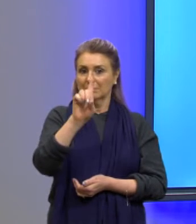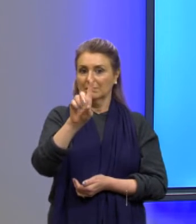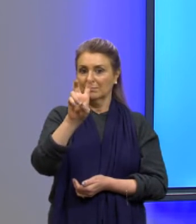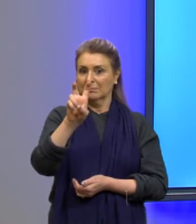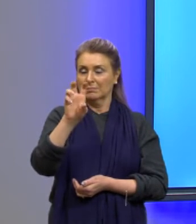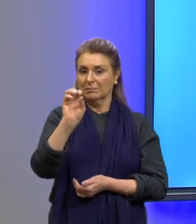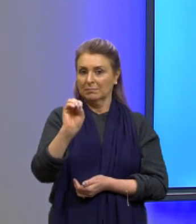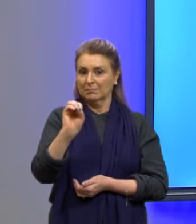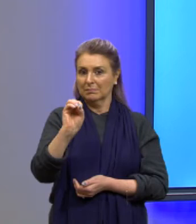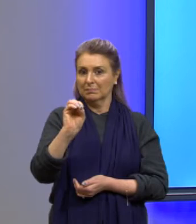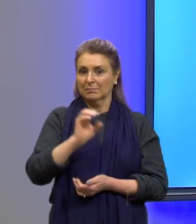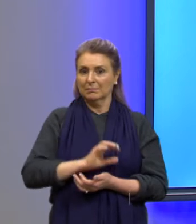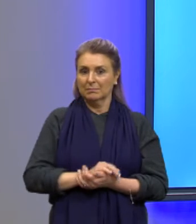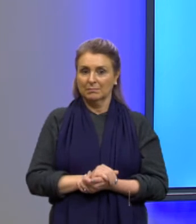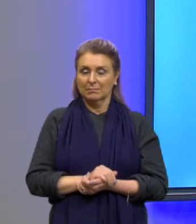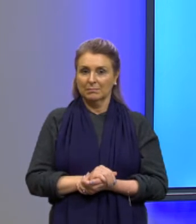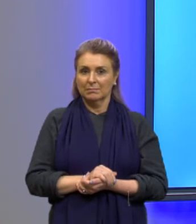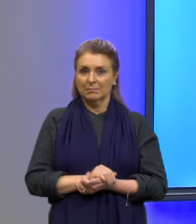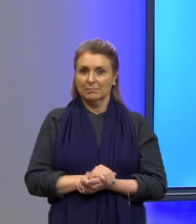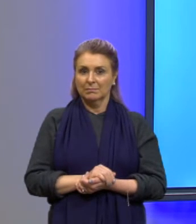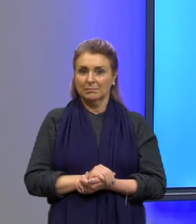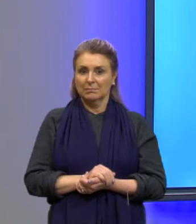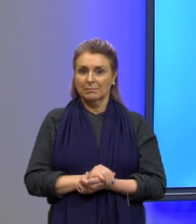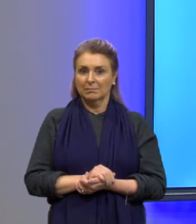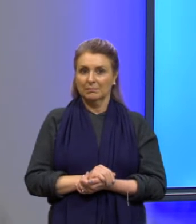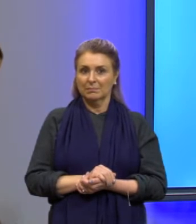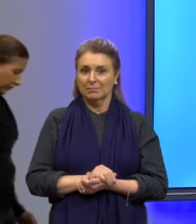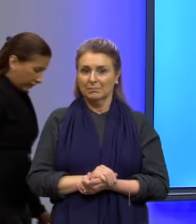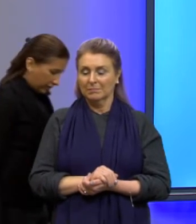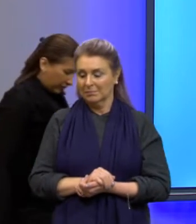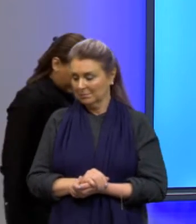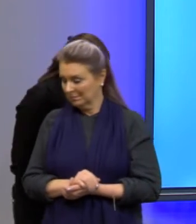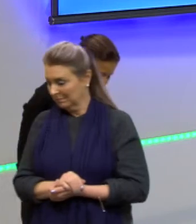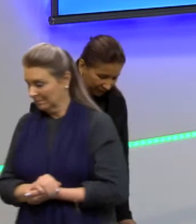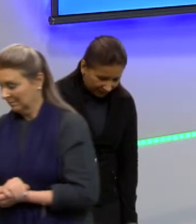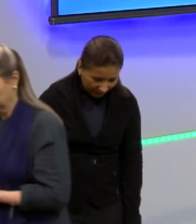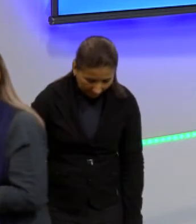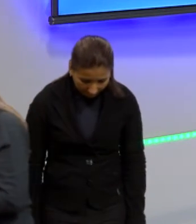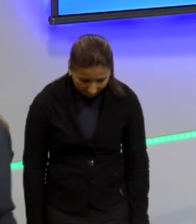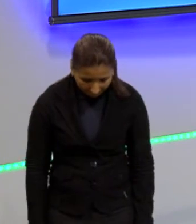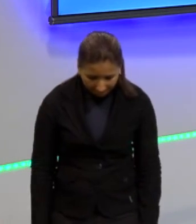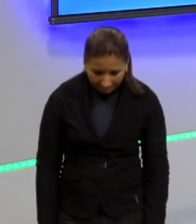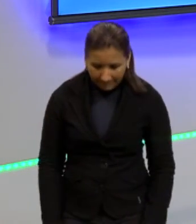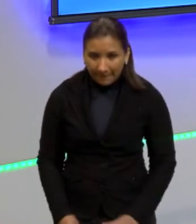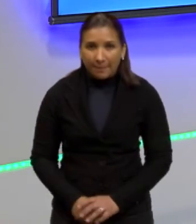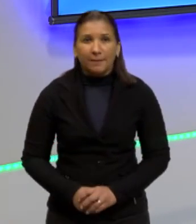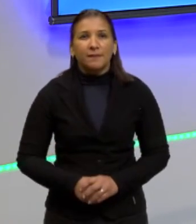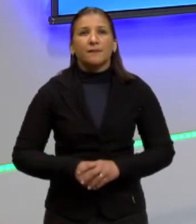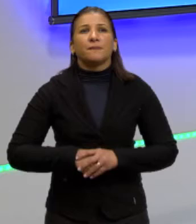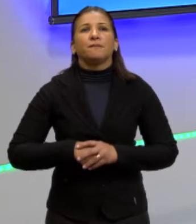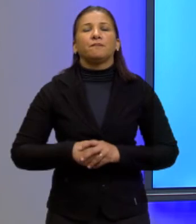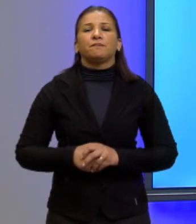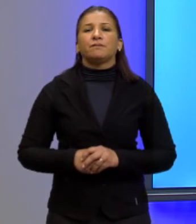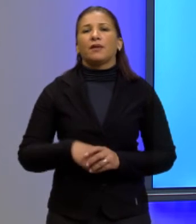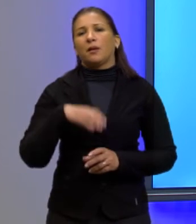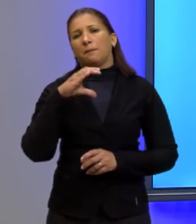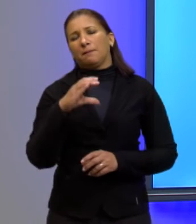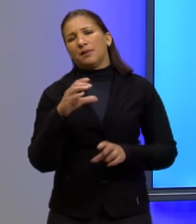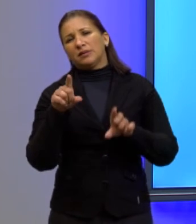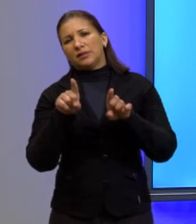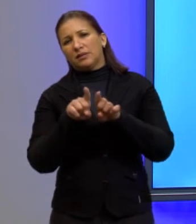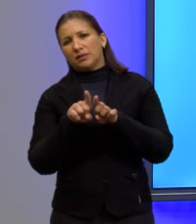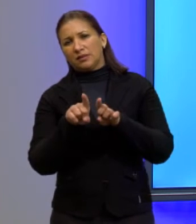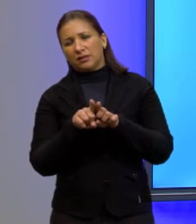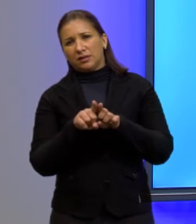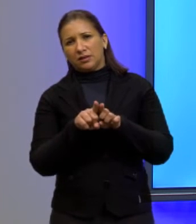né eu vou voltar opa o meu B era menos 150 A e o meu C então agora